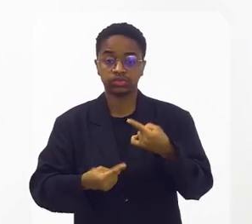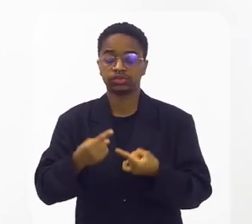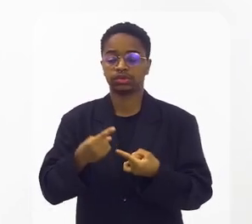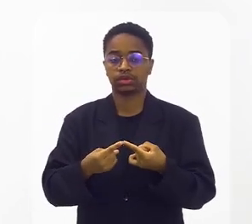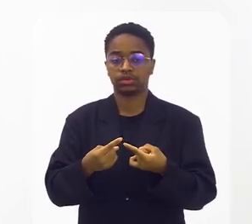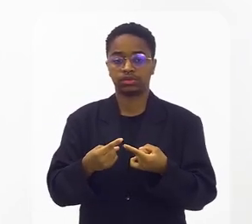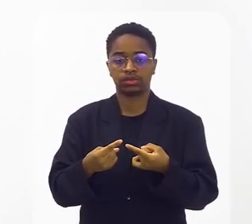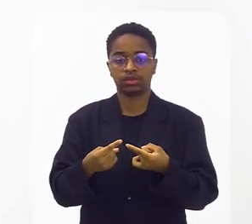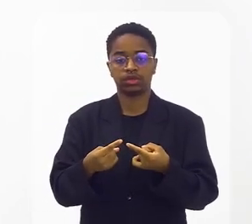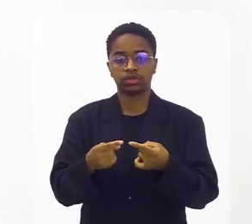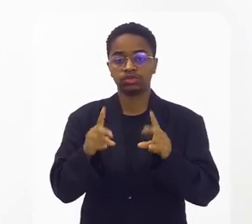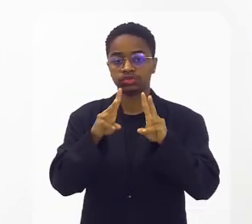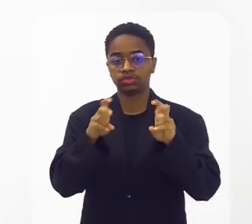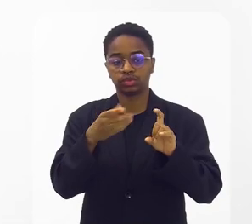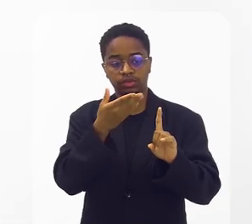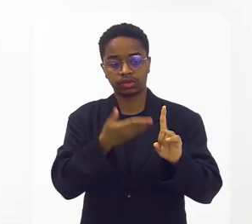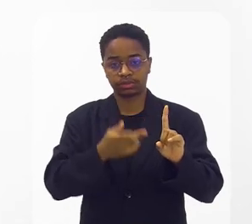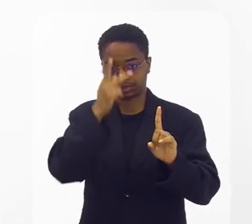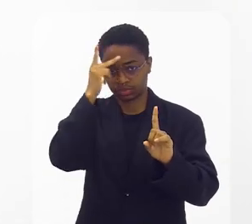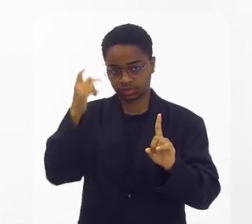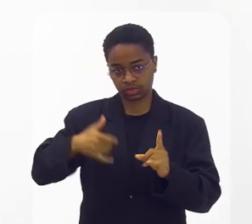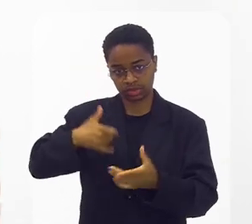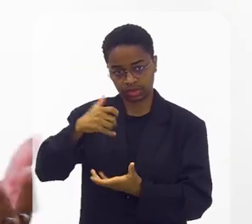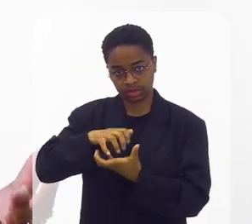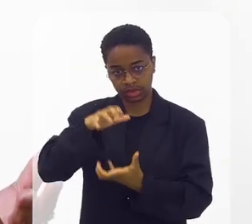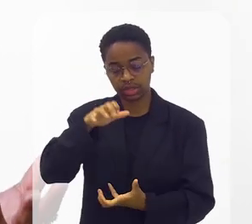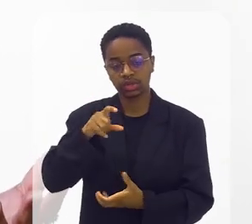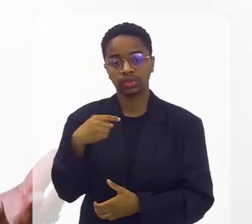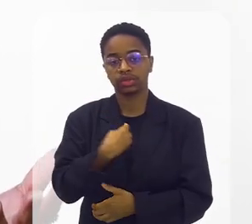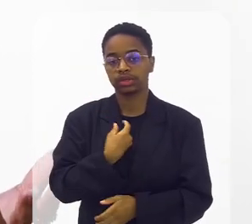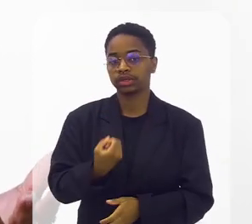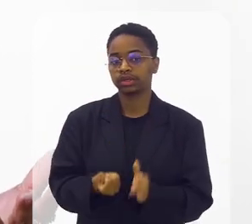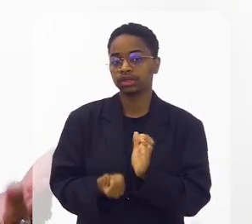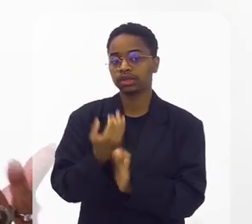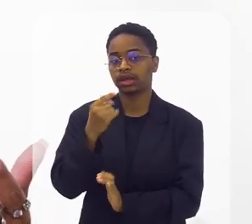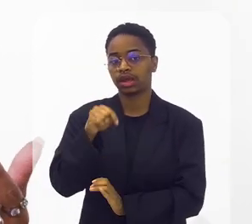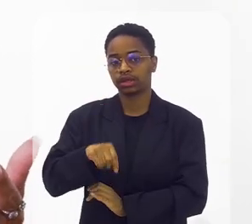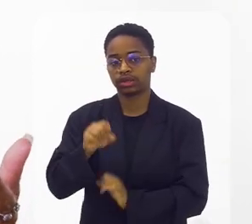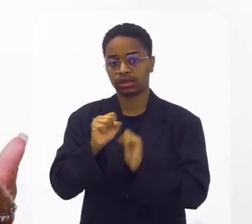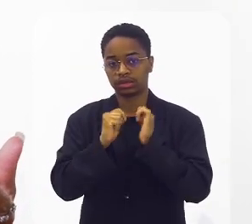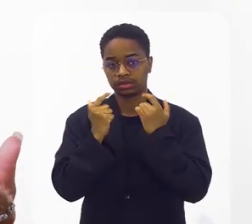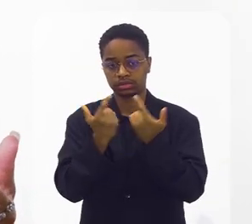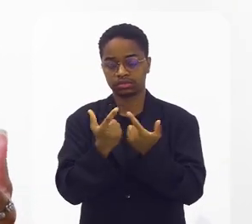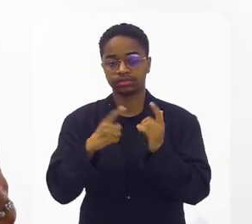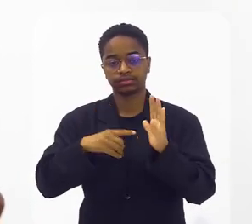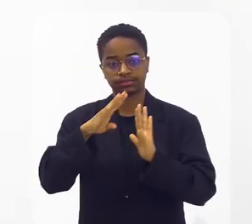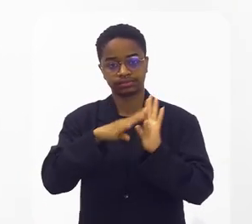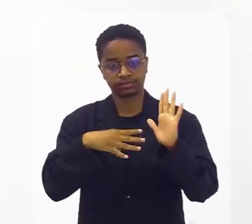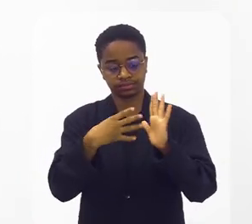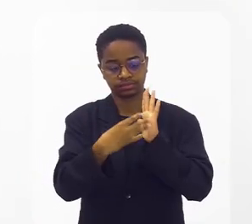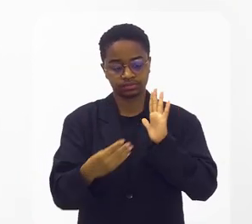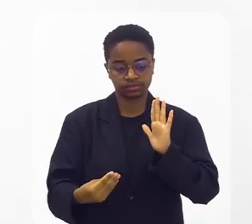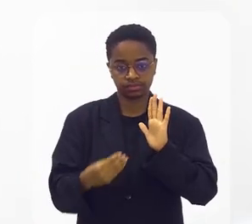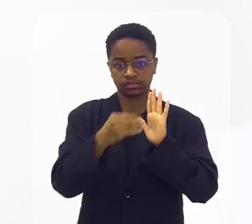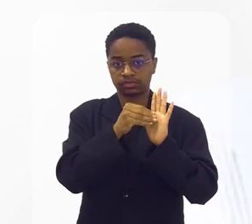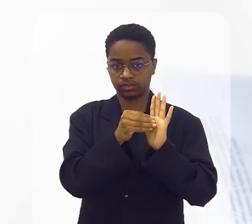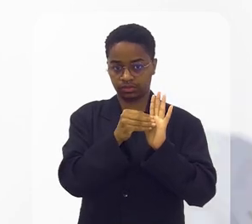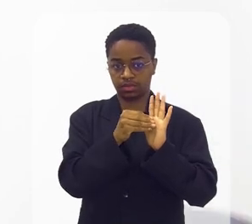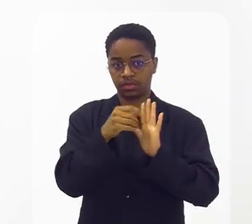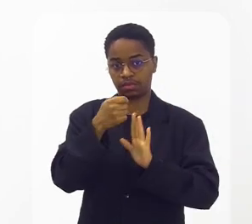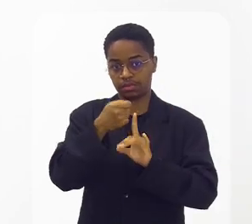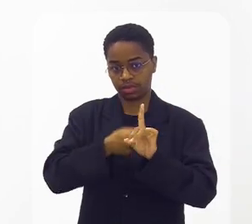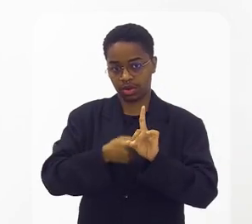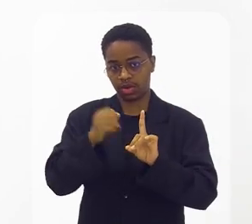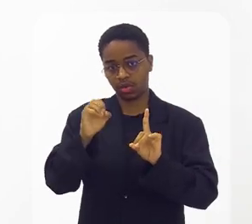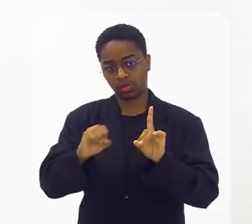discussão sobre a pessoa idosa, nós instituímos até aqui na casa um calendário, colocamos no calendário do Estado,